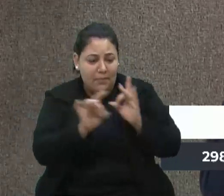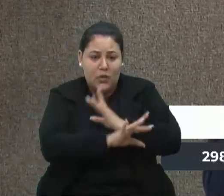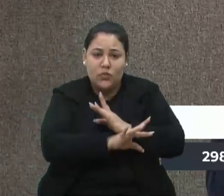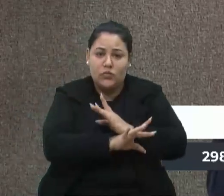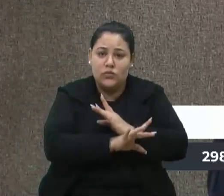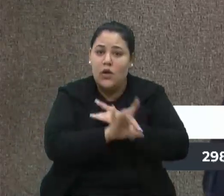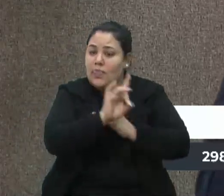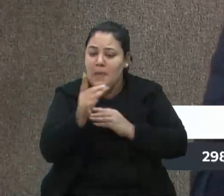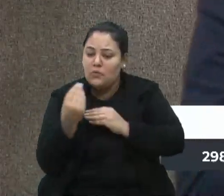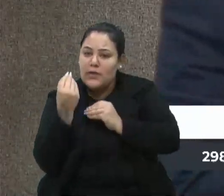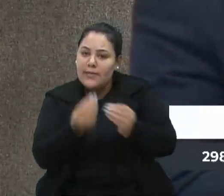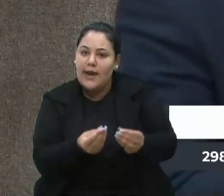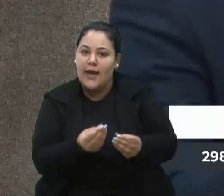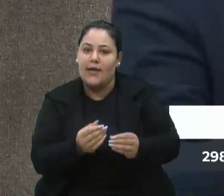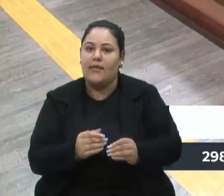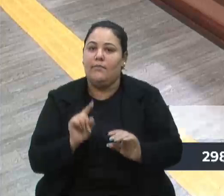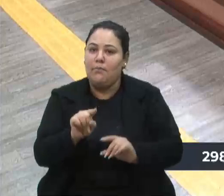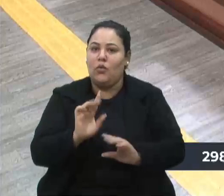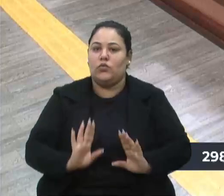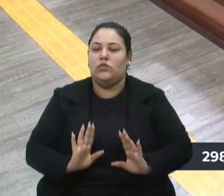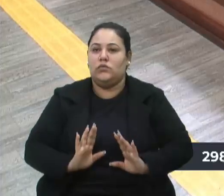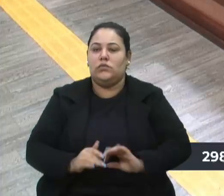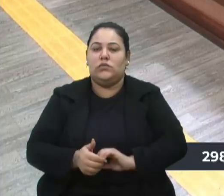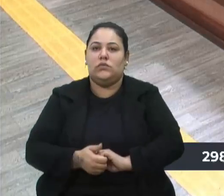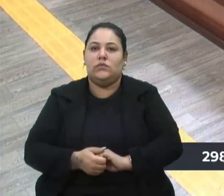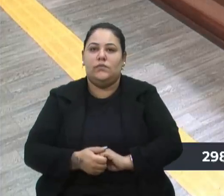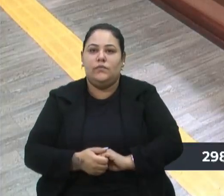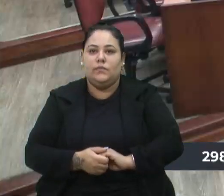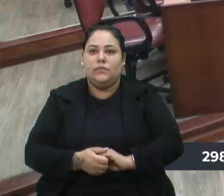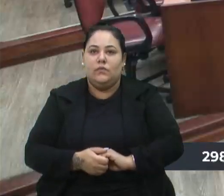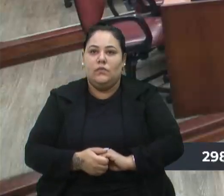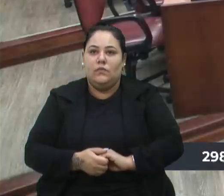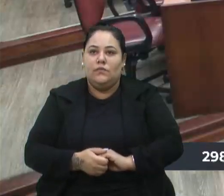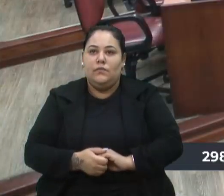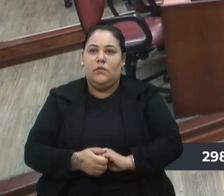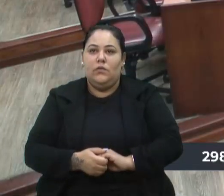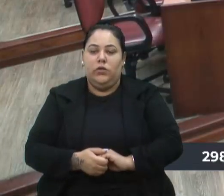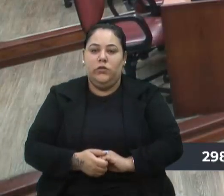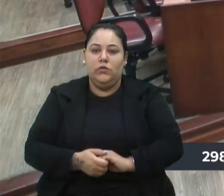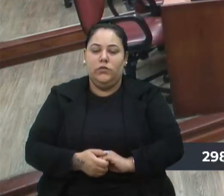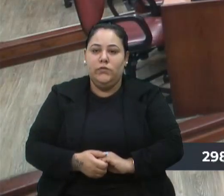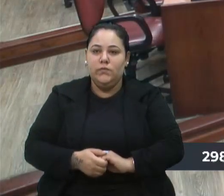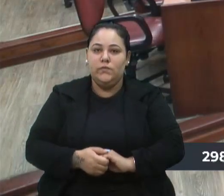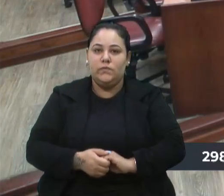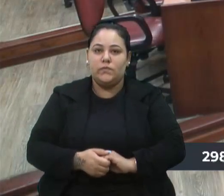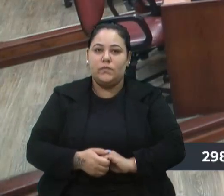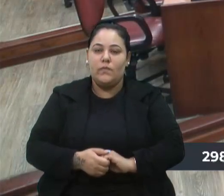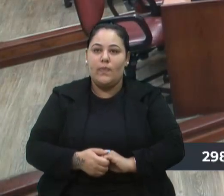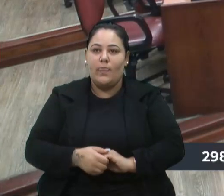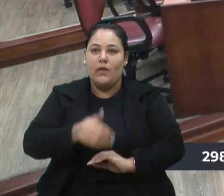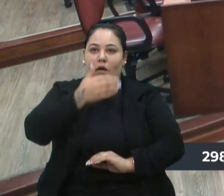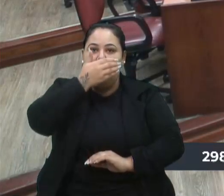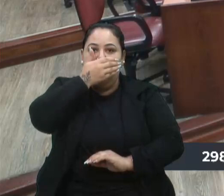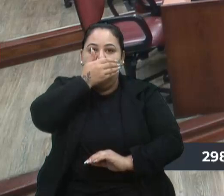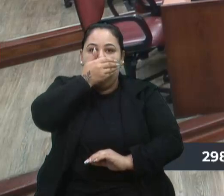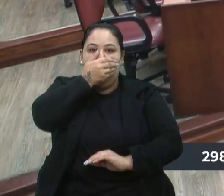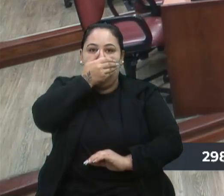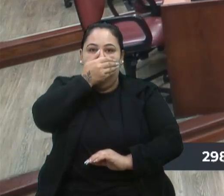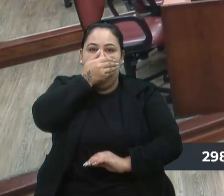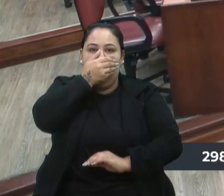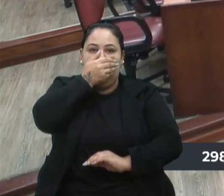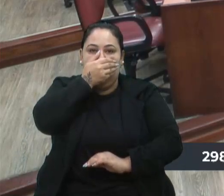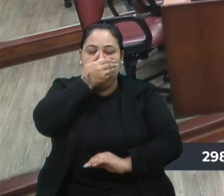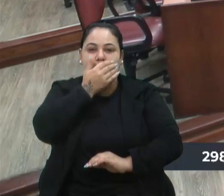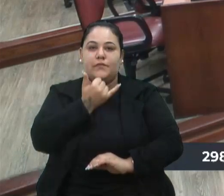não se entrega. Muito obrigado. Ah, a sua parte mesmo. Obrigado, vereador Scalco. E quando nós falamos aqui deste assunto, é para contribuir.